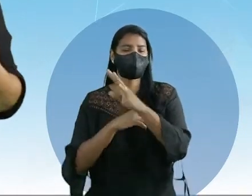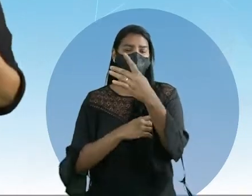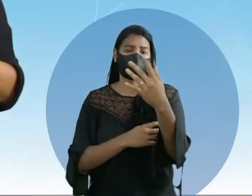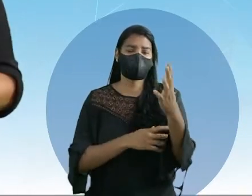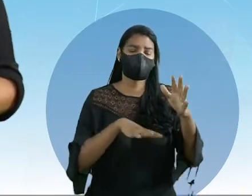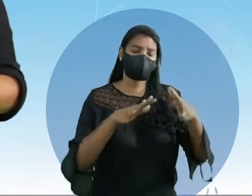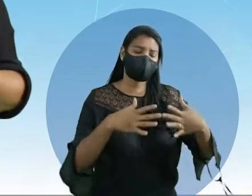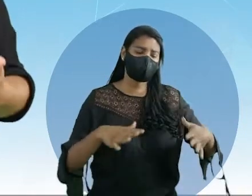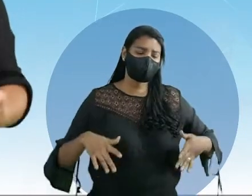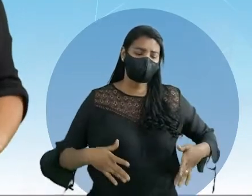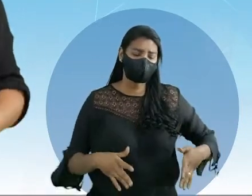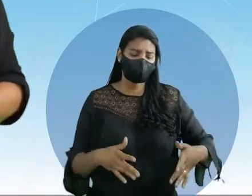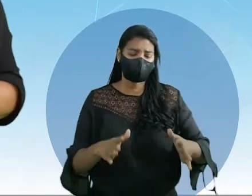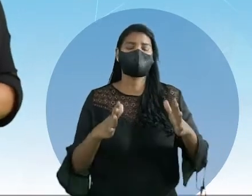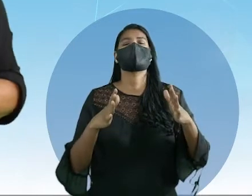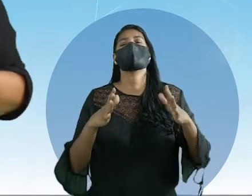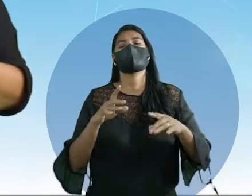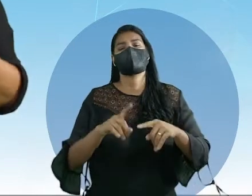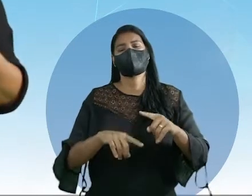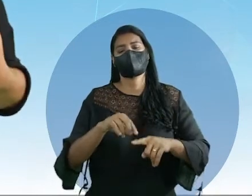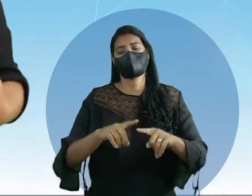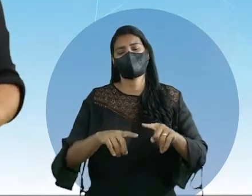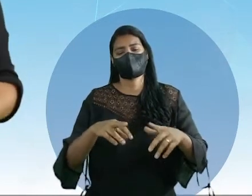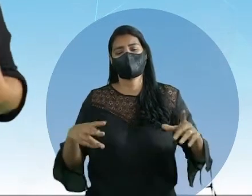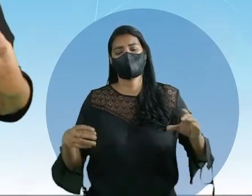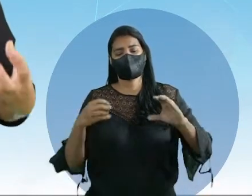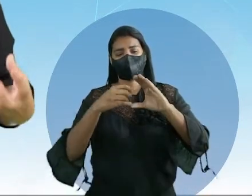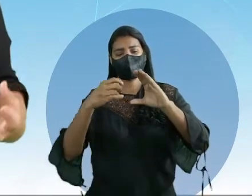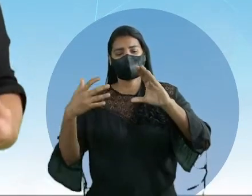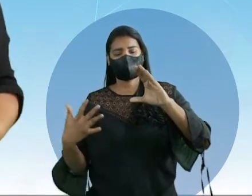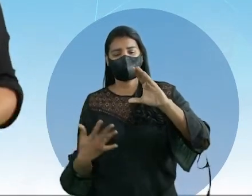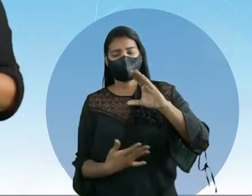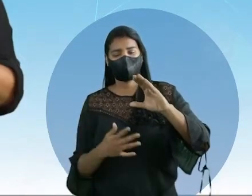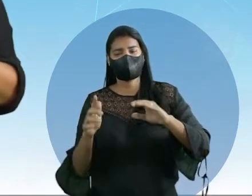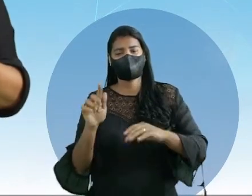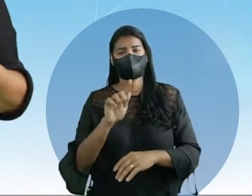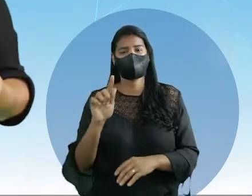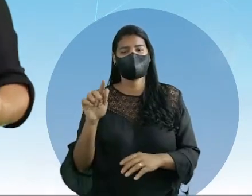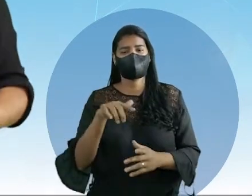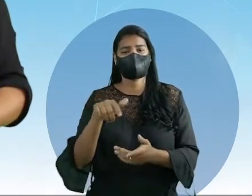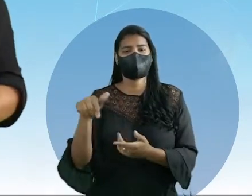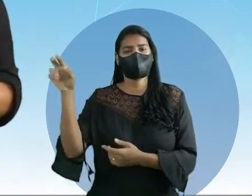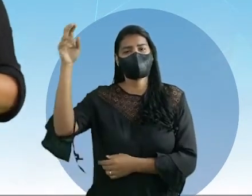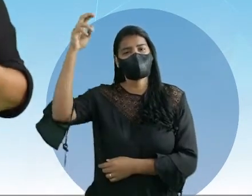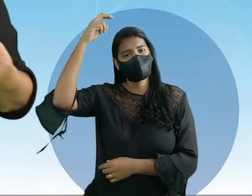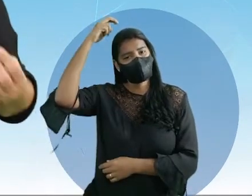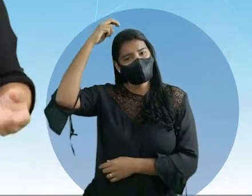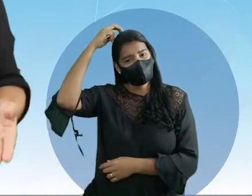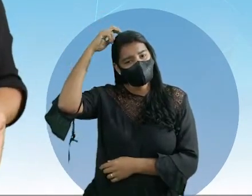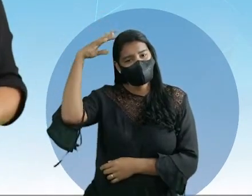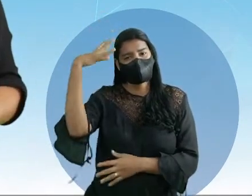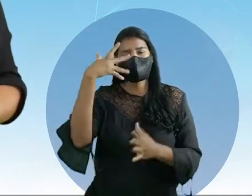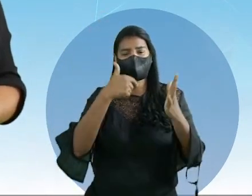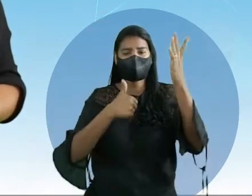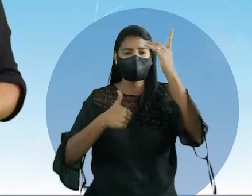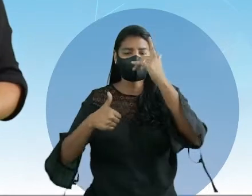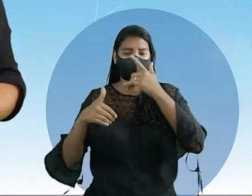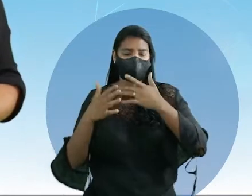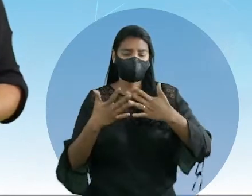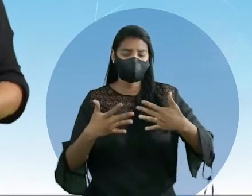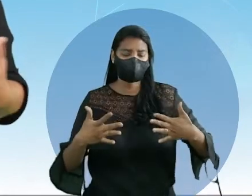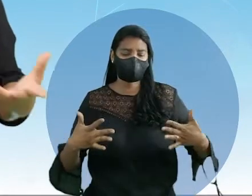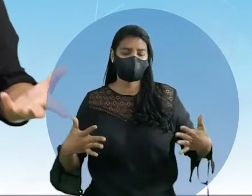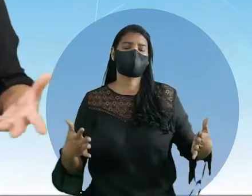fauna, os recursos hídricos, as características geológicas, culturais, as belezas naturais